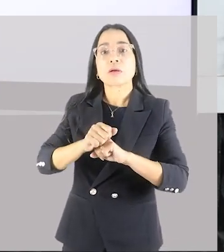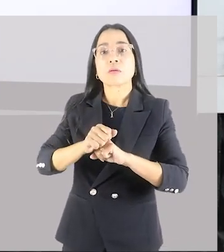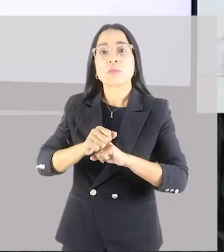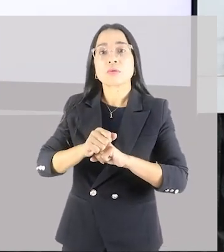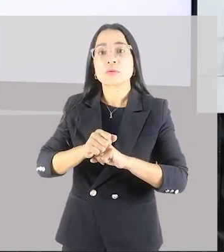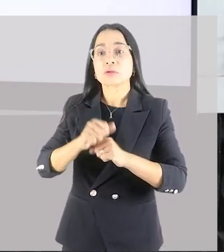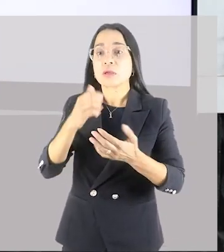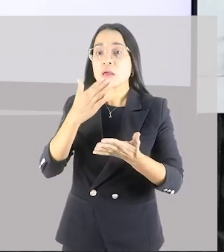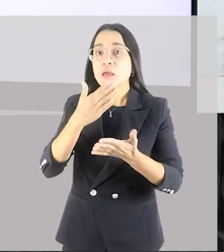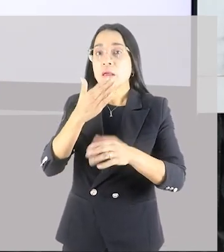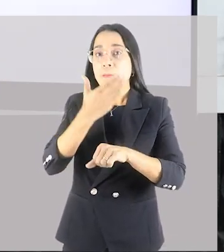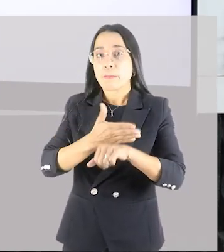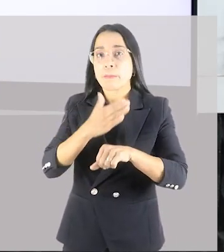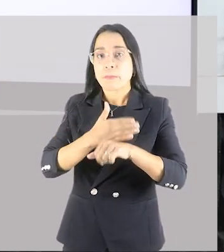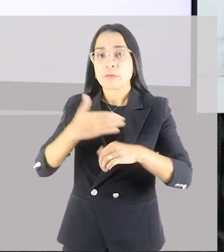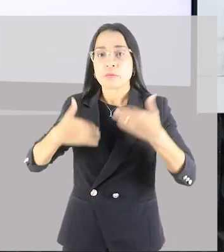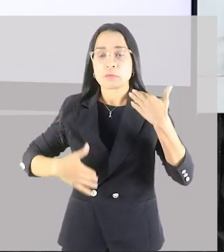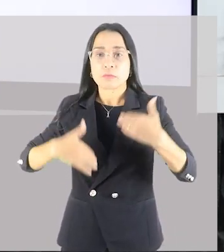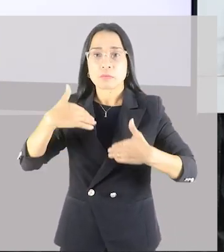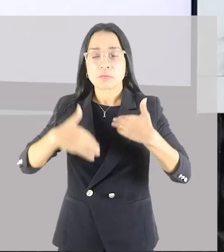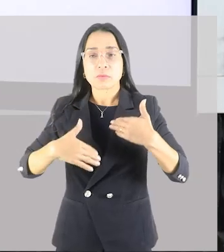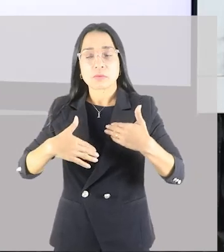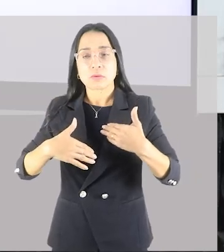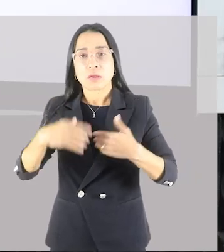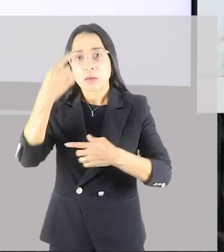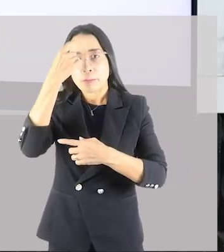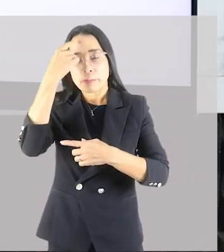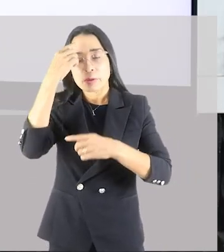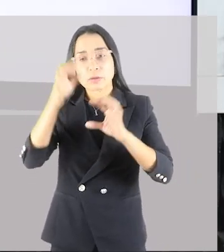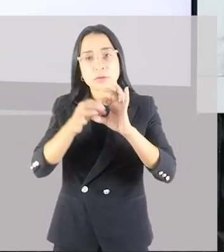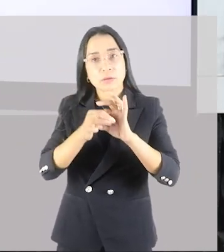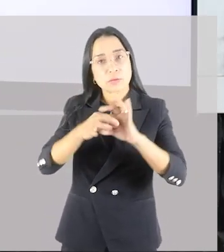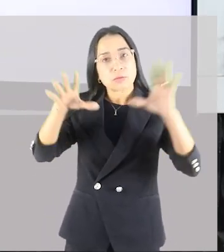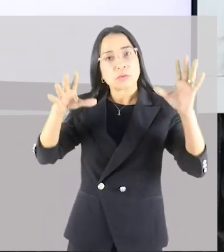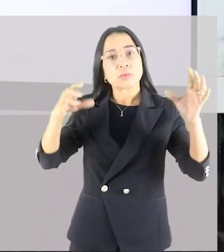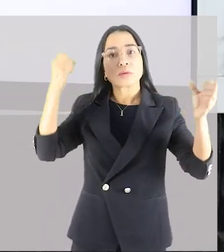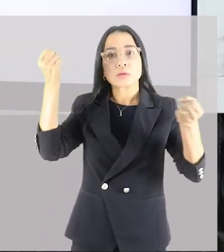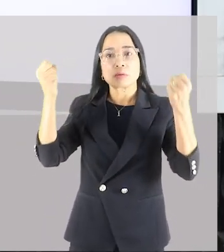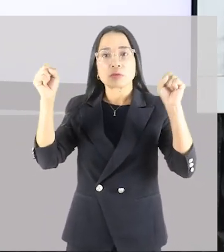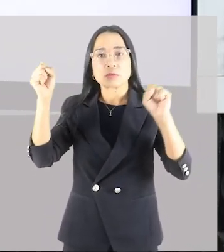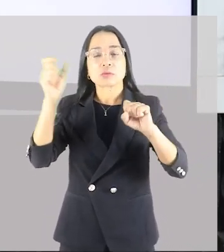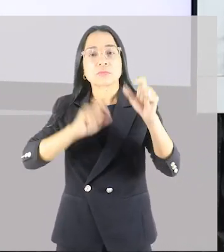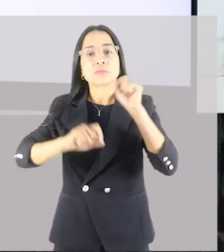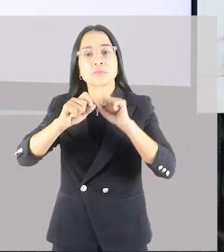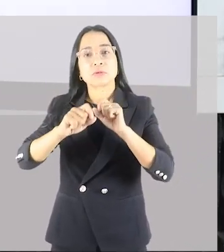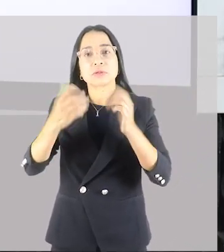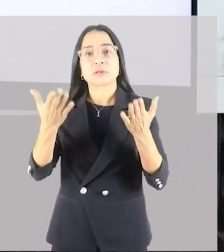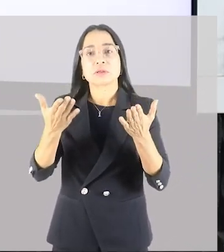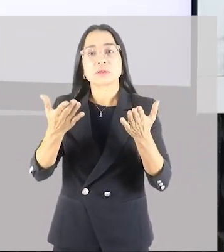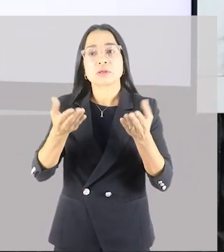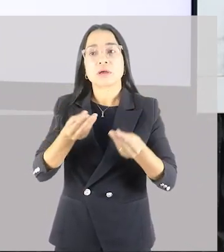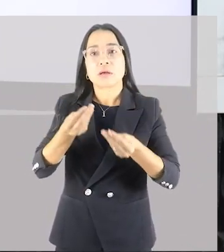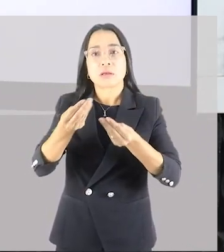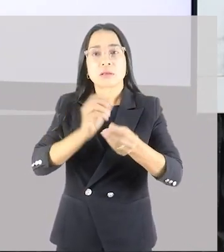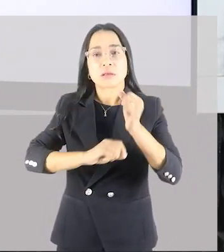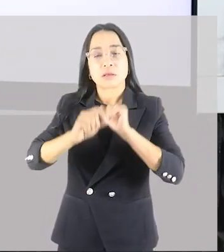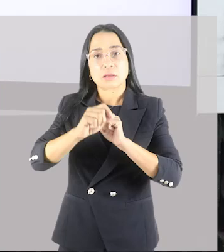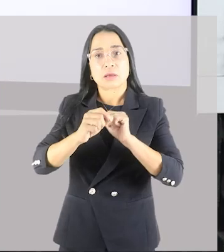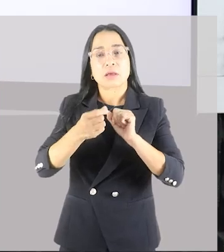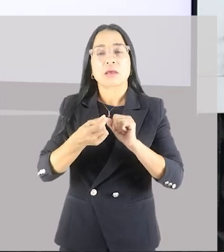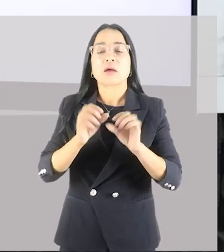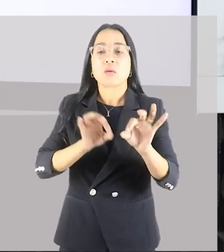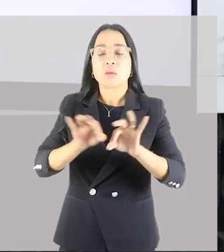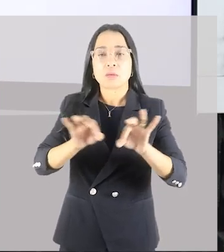Então a gente pensando na autonomia que a educação física busca dar para vocês dentro da escola, se vocês escolherem